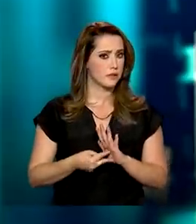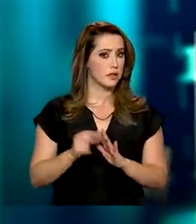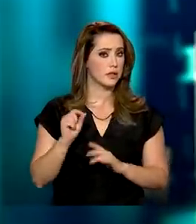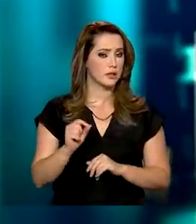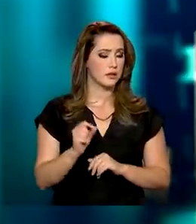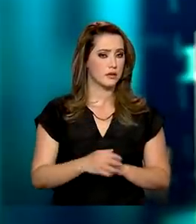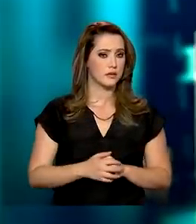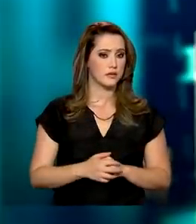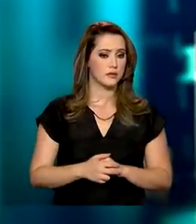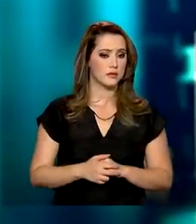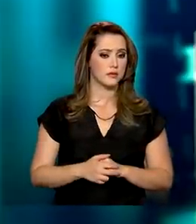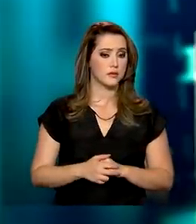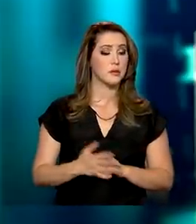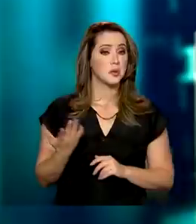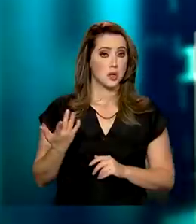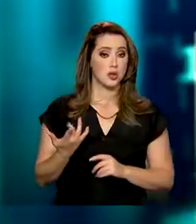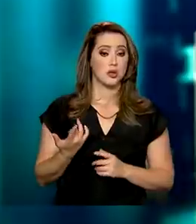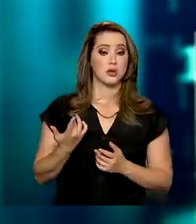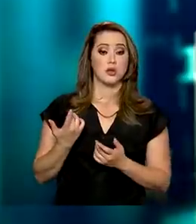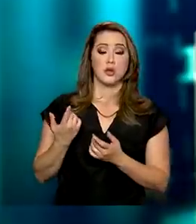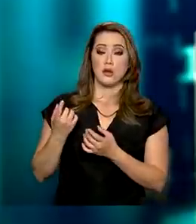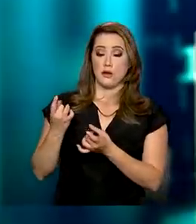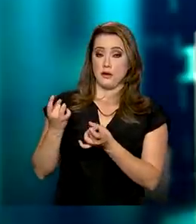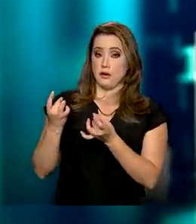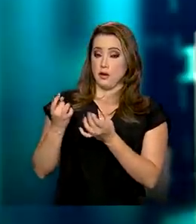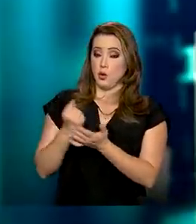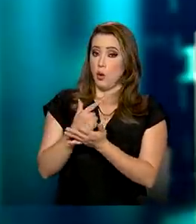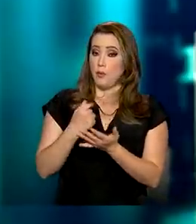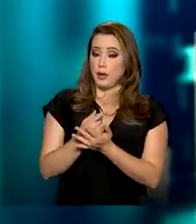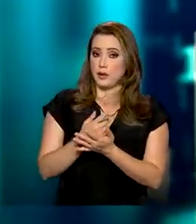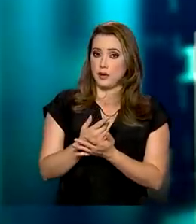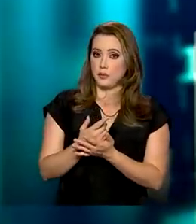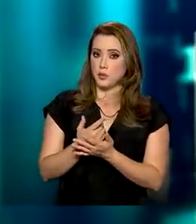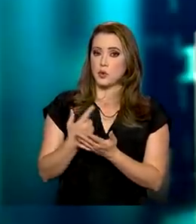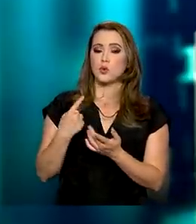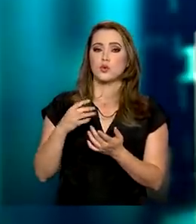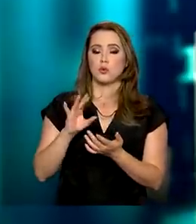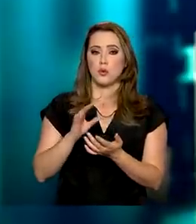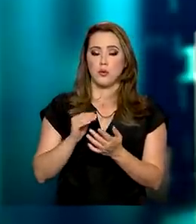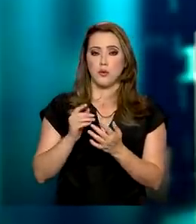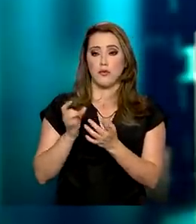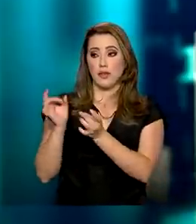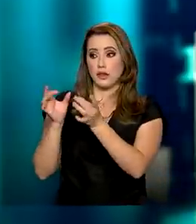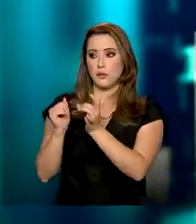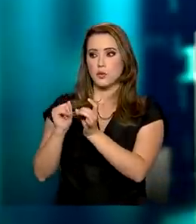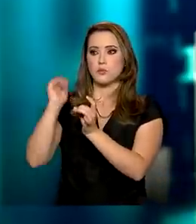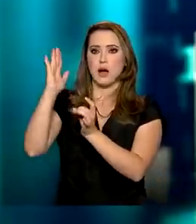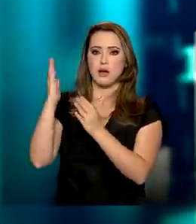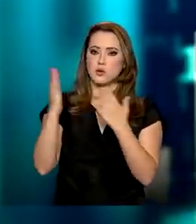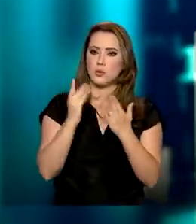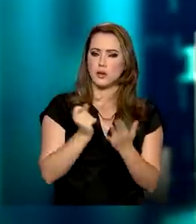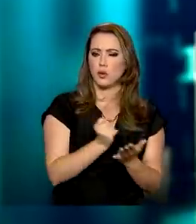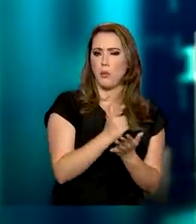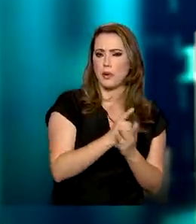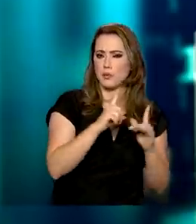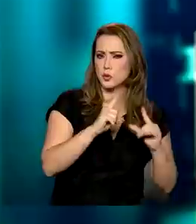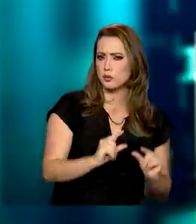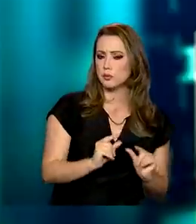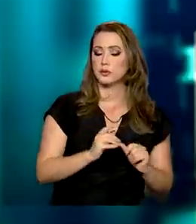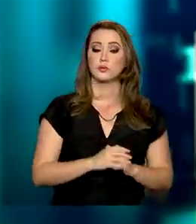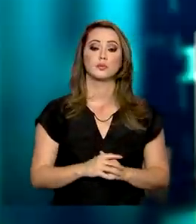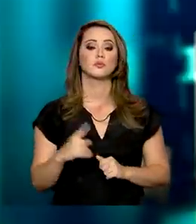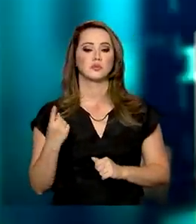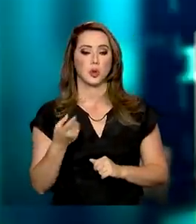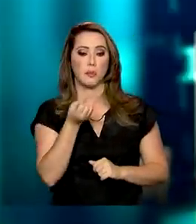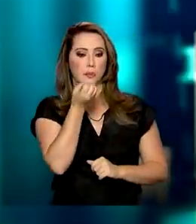agronegócio representa uma exportação líquida de divisas. Em termos de exportações também, a poderia mencionar que o